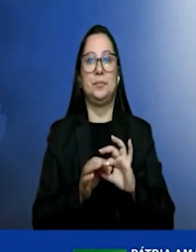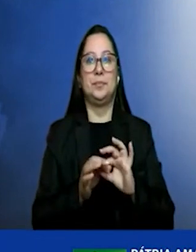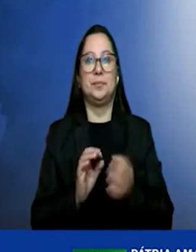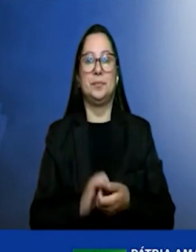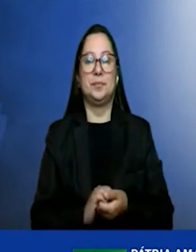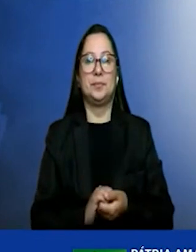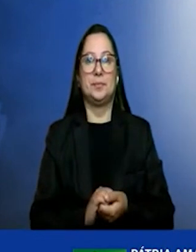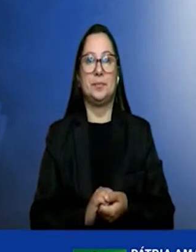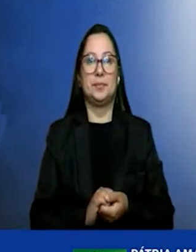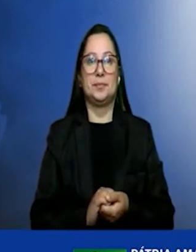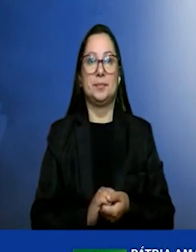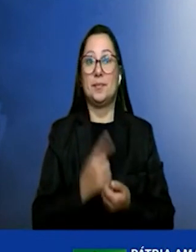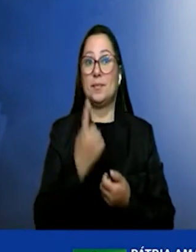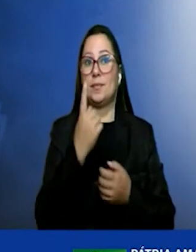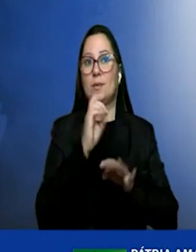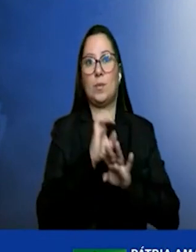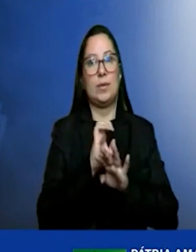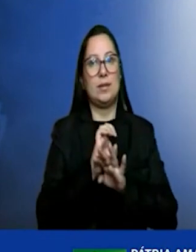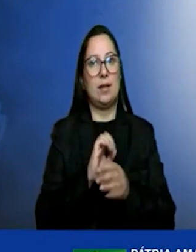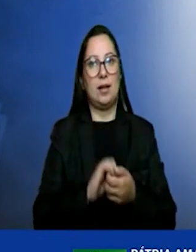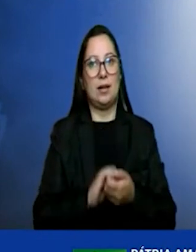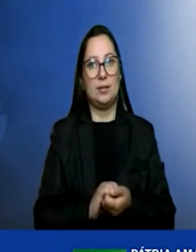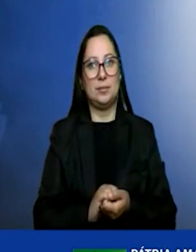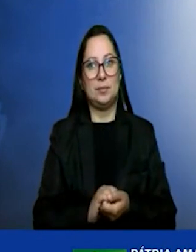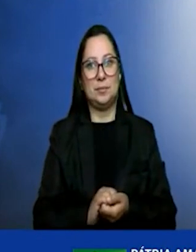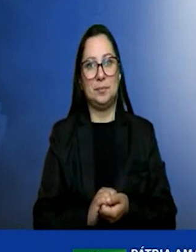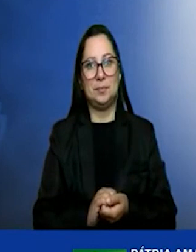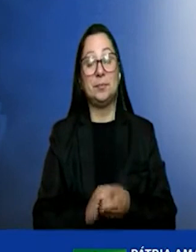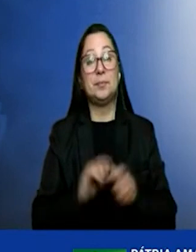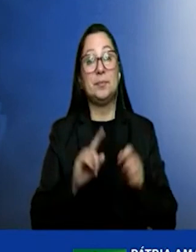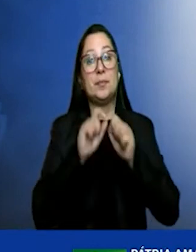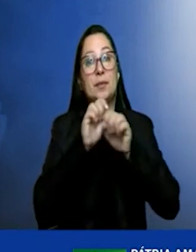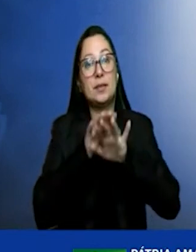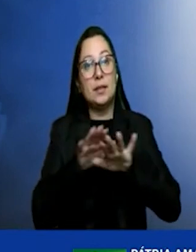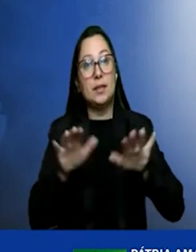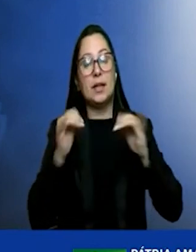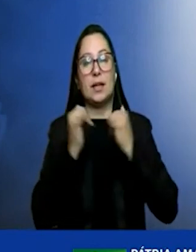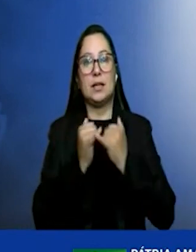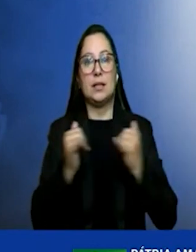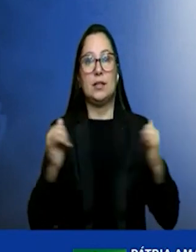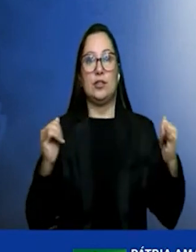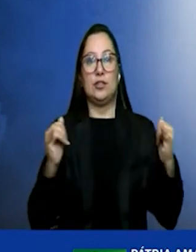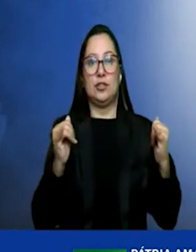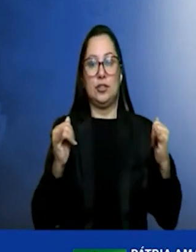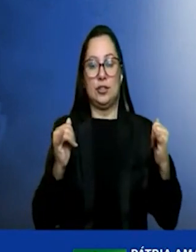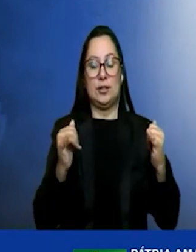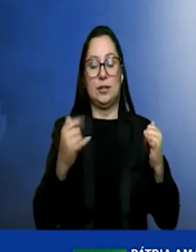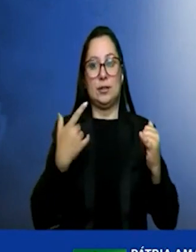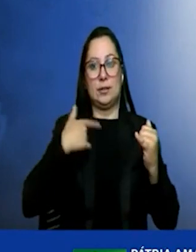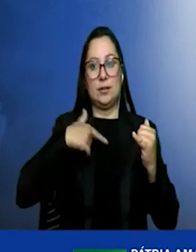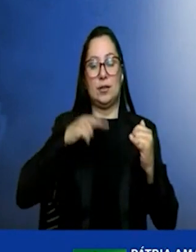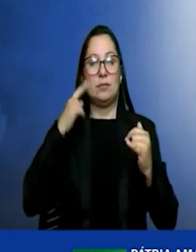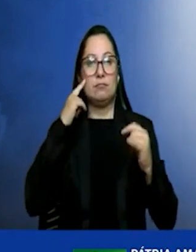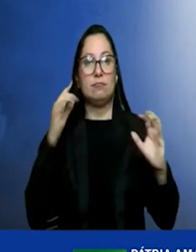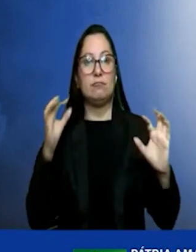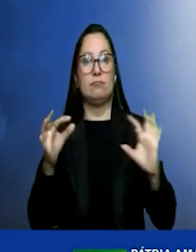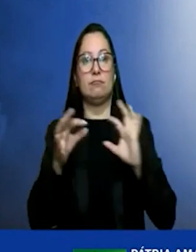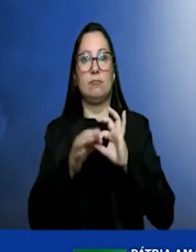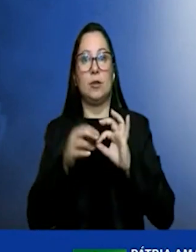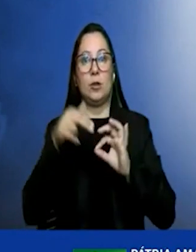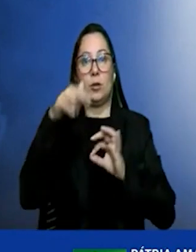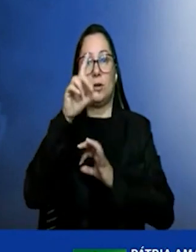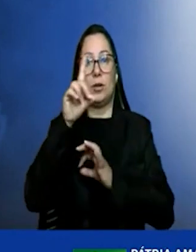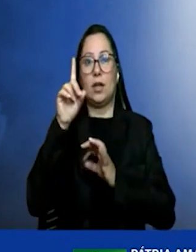de mais um estado bom falando da disponibilidade de energia que o Ceará falou a gente reforçou e o Nordeste é um oásis